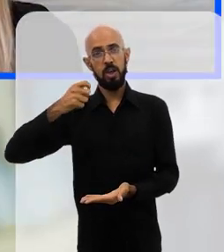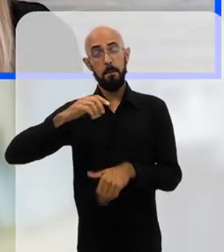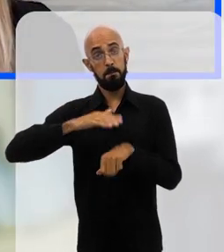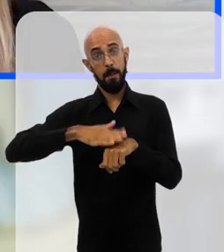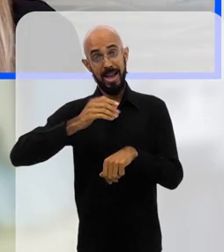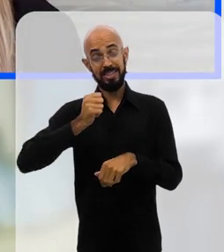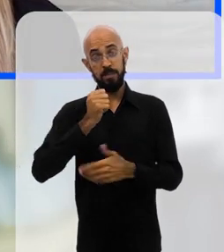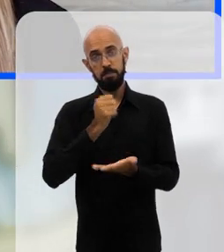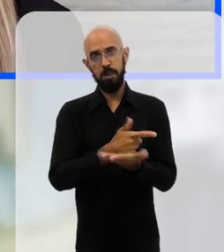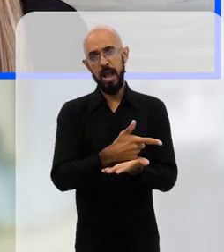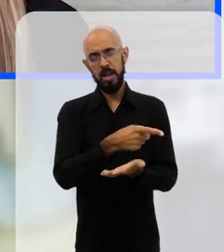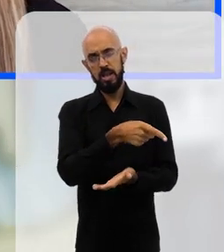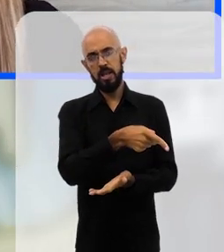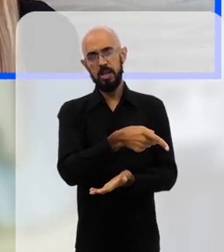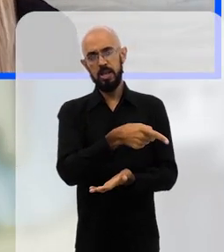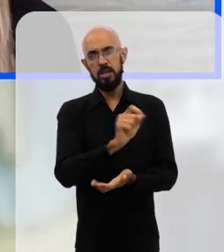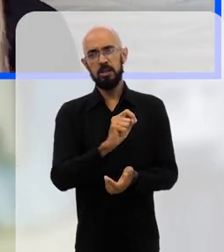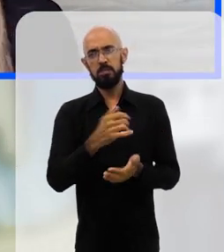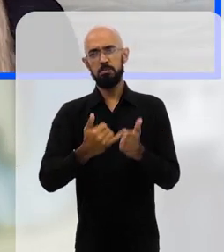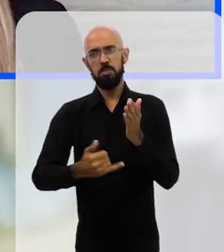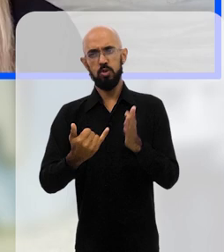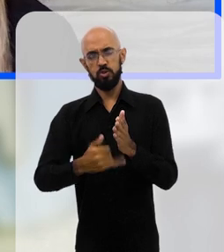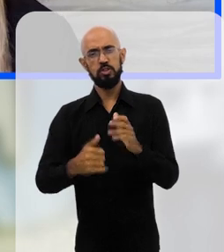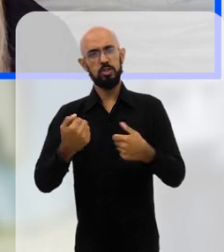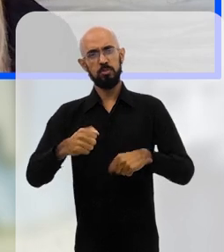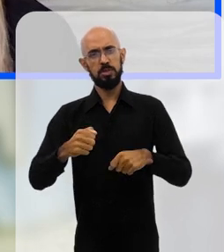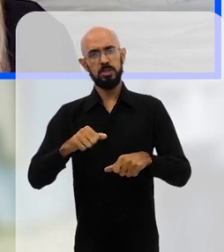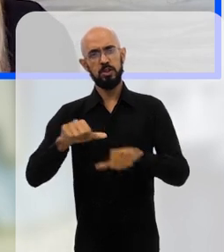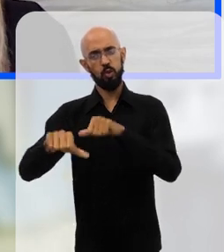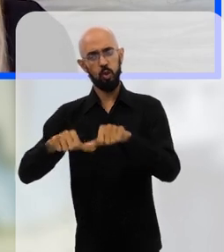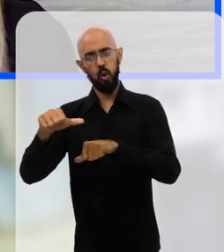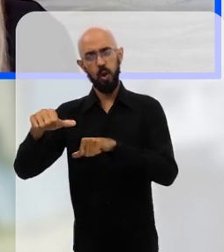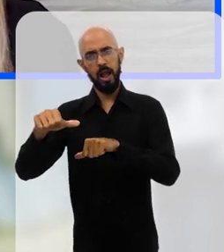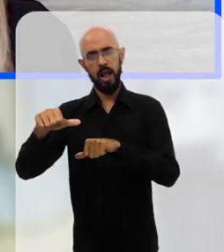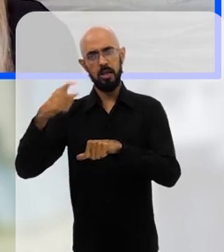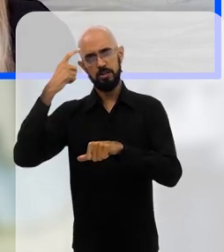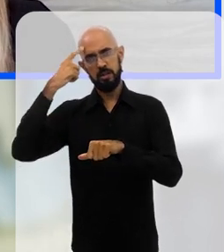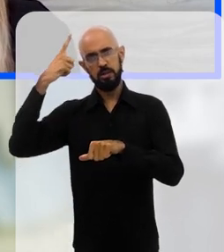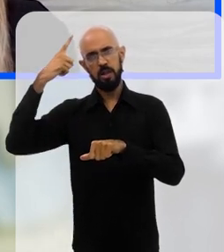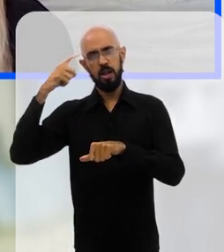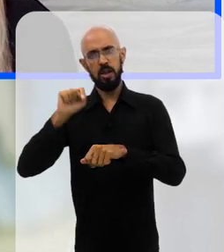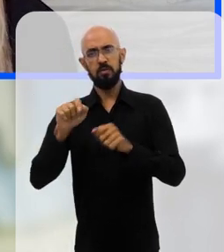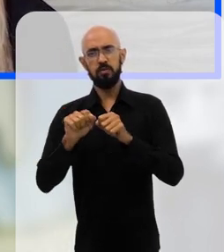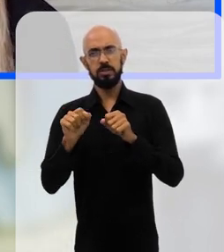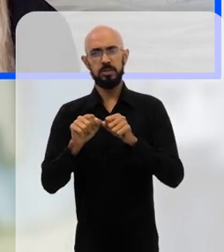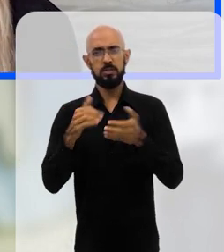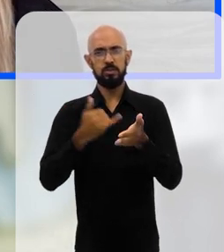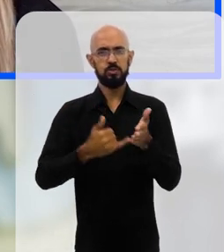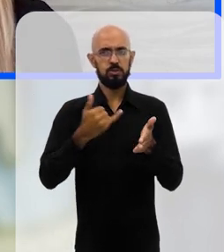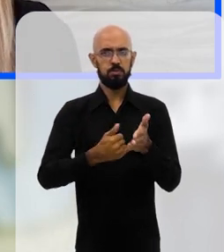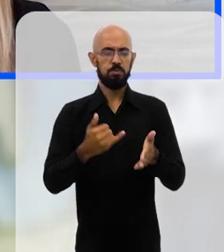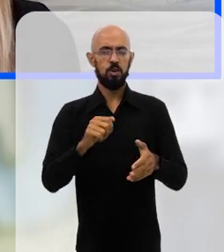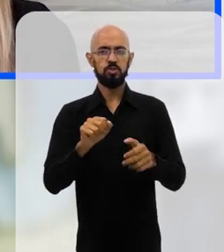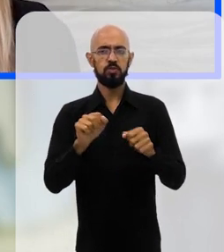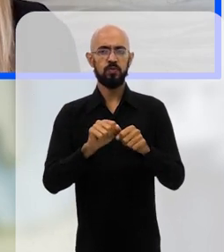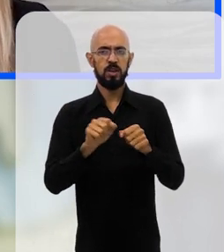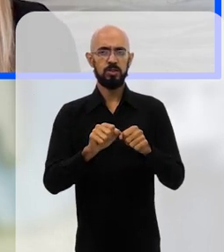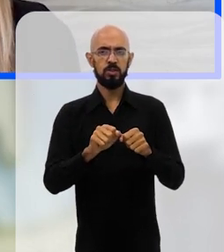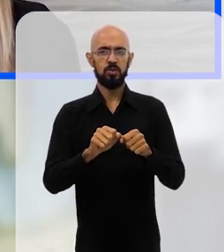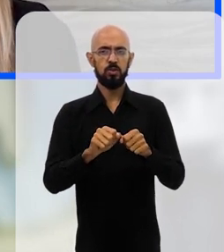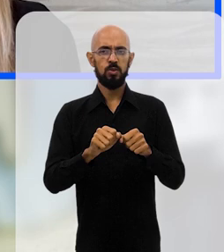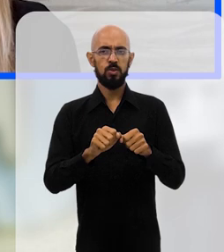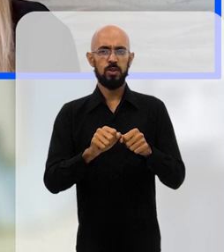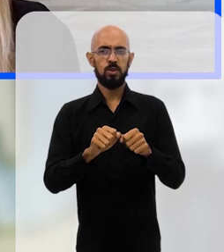é, mais imposto ela vai pagar para aquela lata de leite. Então, a gente tem que reverter essa lógica, fazendo com que os impostos, eles